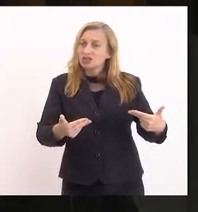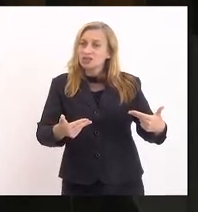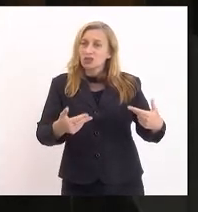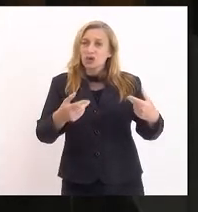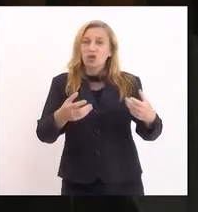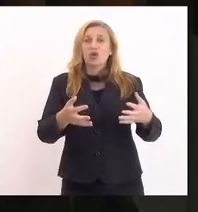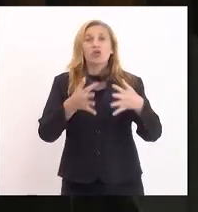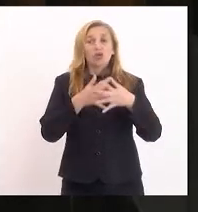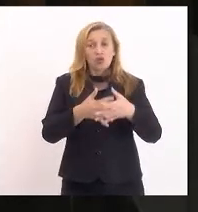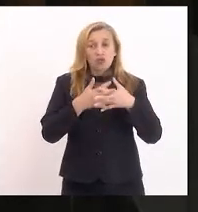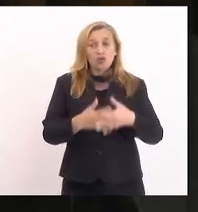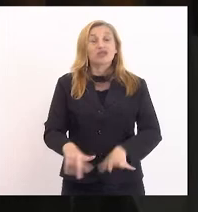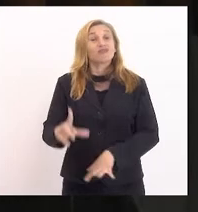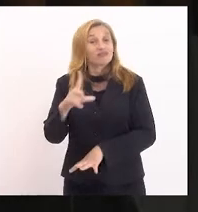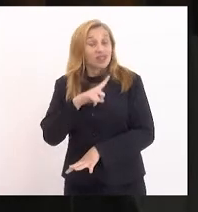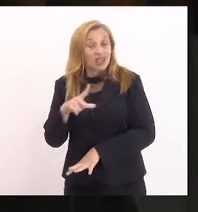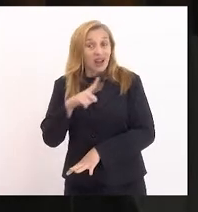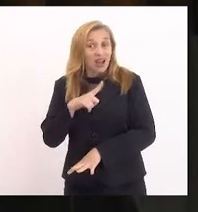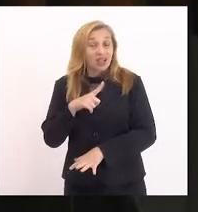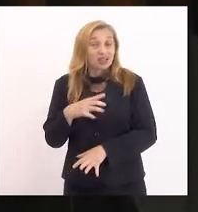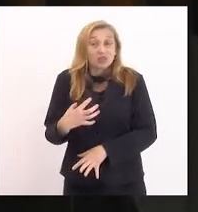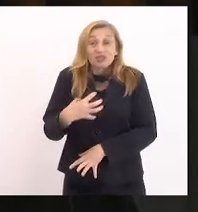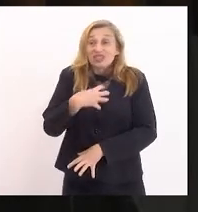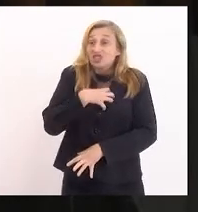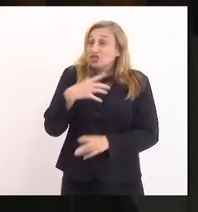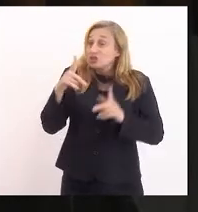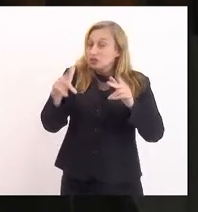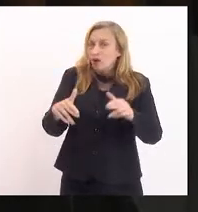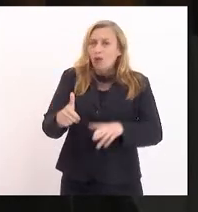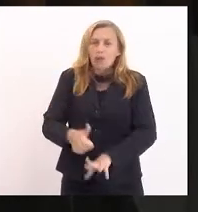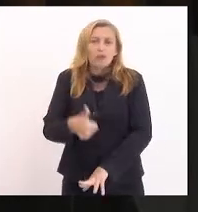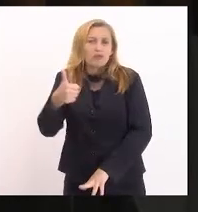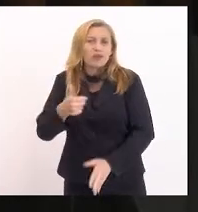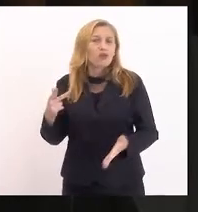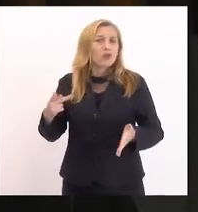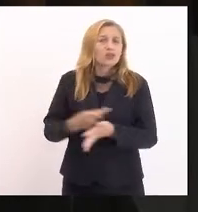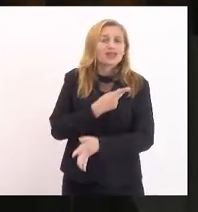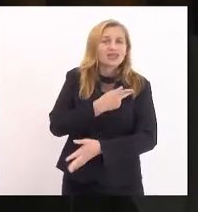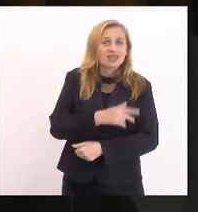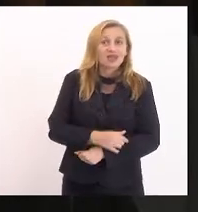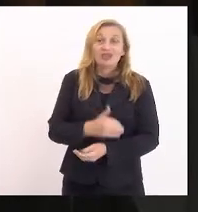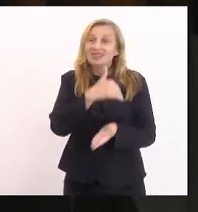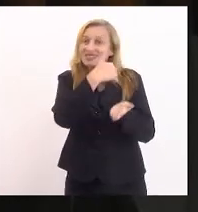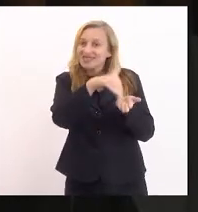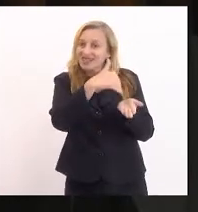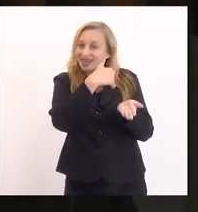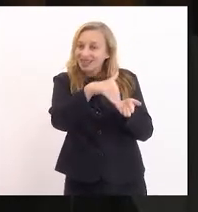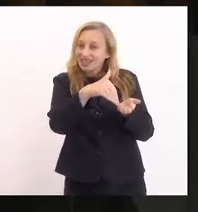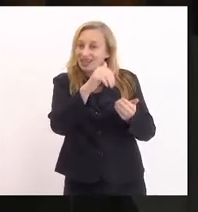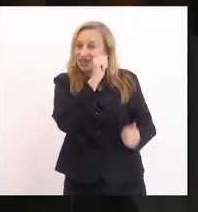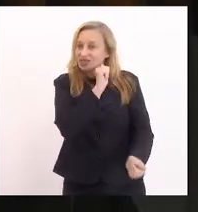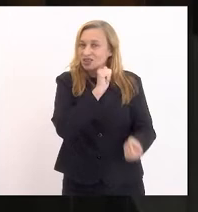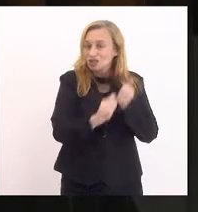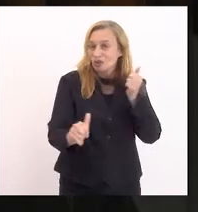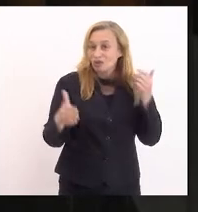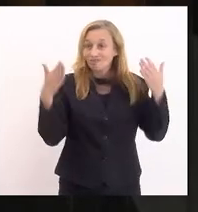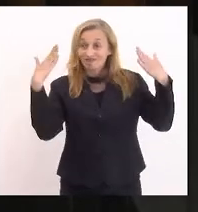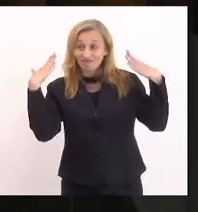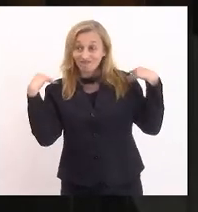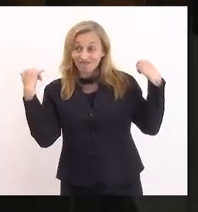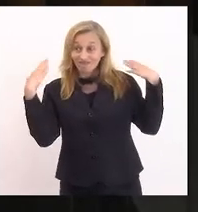E, nesse sentido, estourou um primeiro. Secretaria de Esporte e Lazer